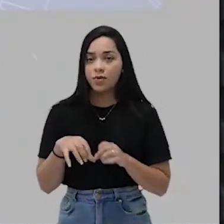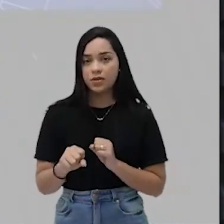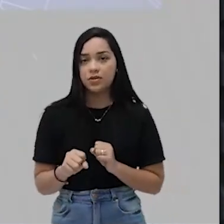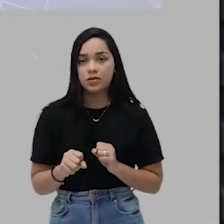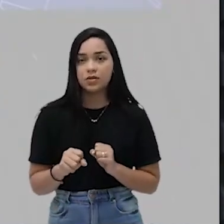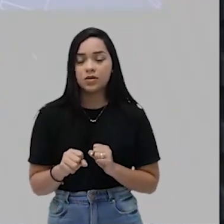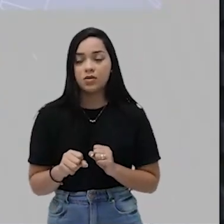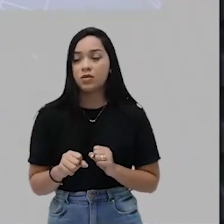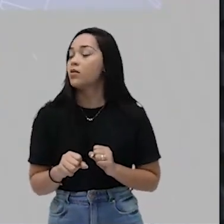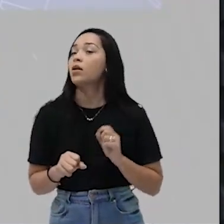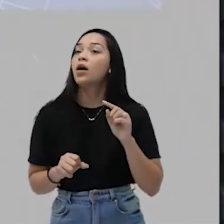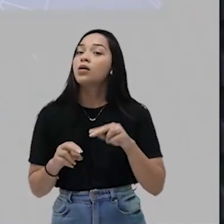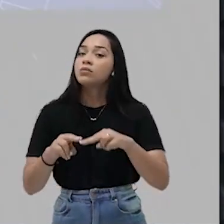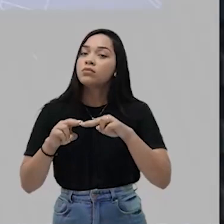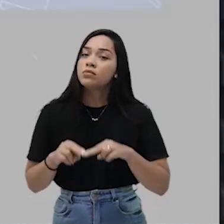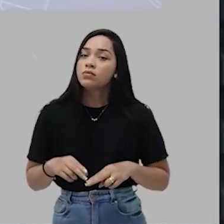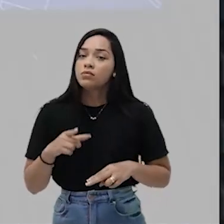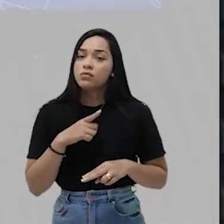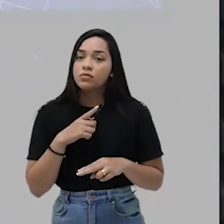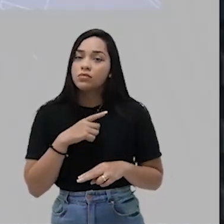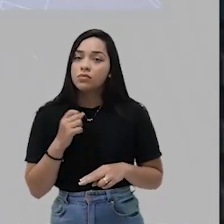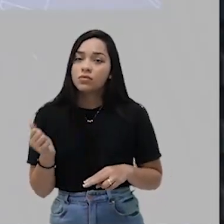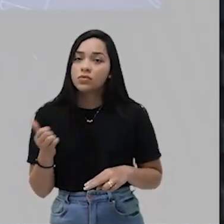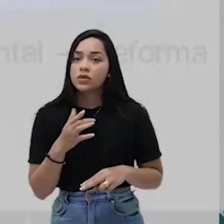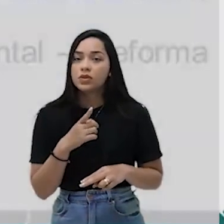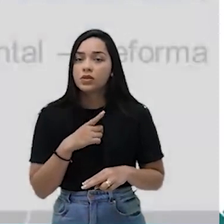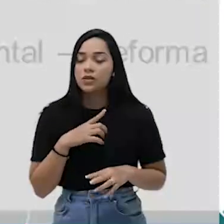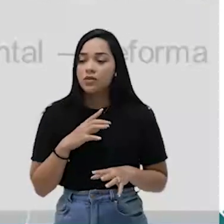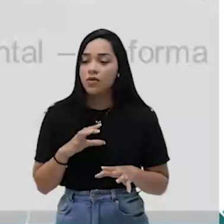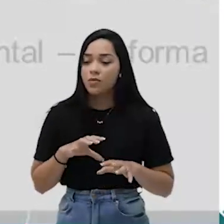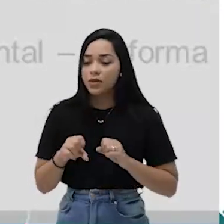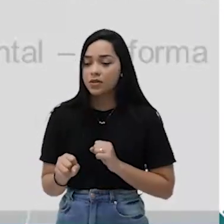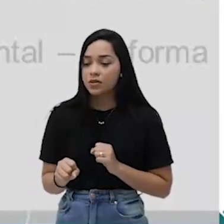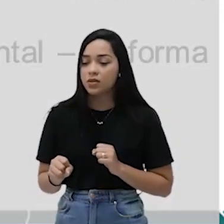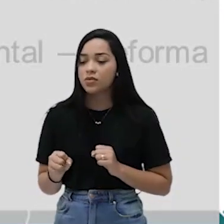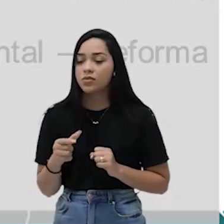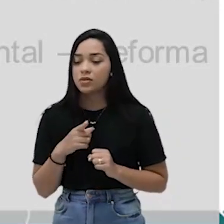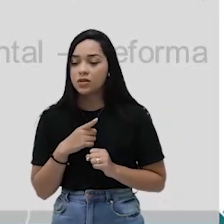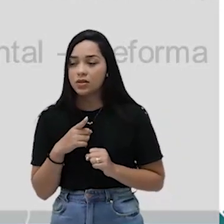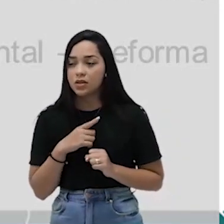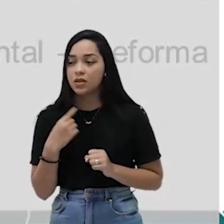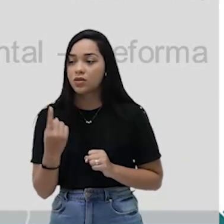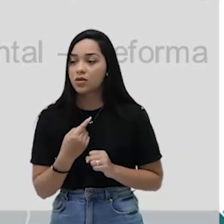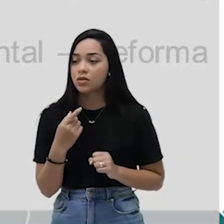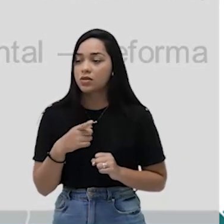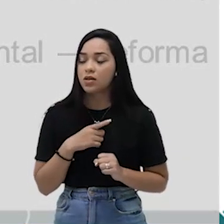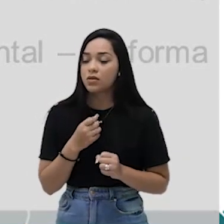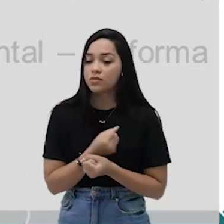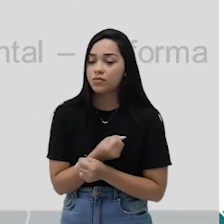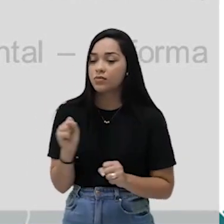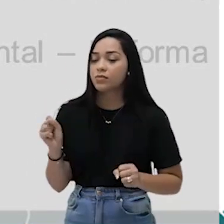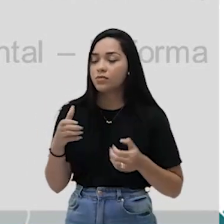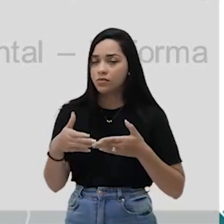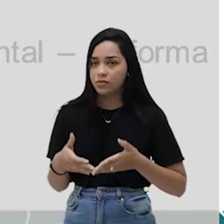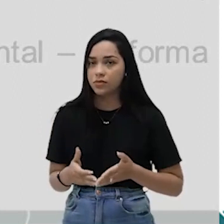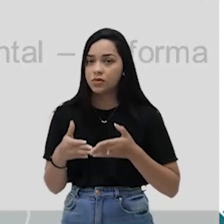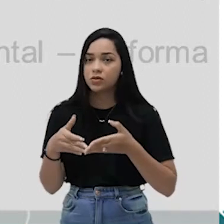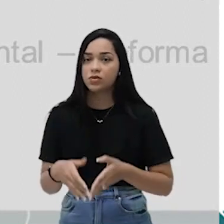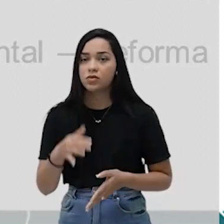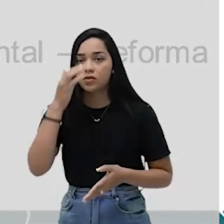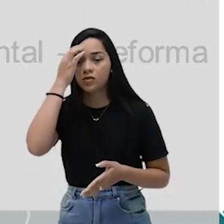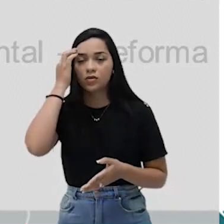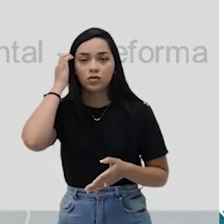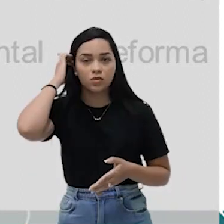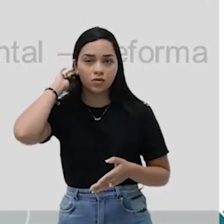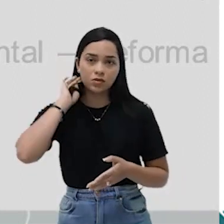antigo regime. É a partir do antigo regime, a formação dos estados nacionais, é que nós teremos as grandes navegações. E a partir